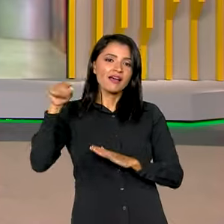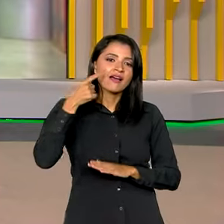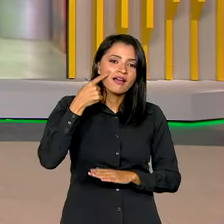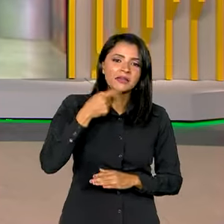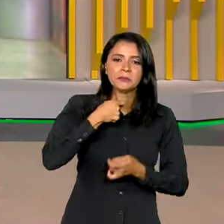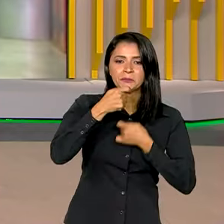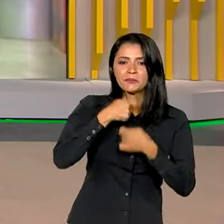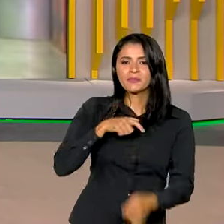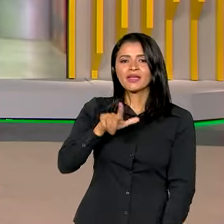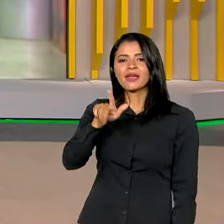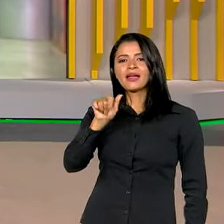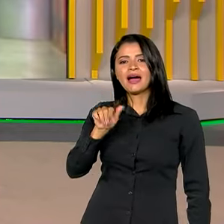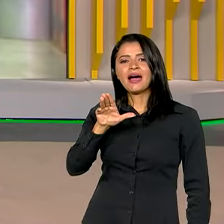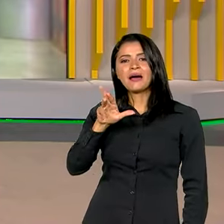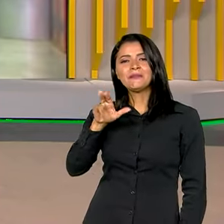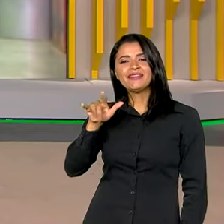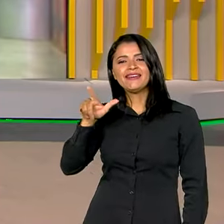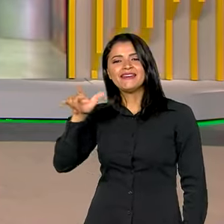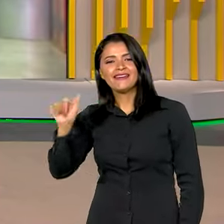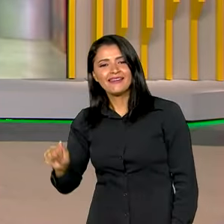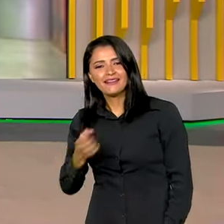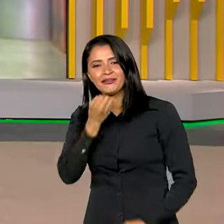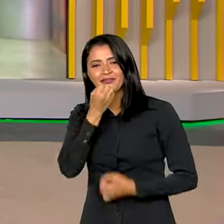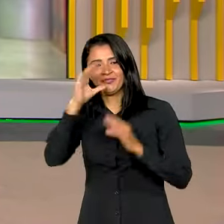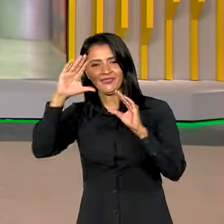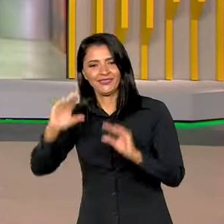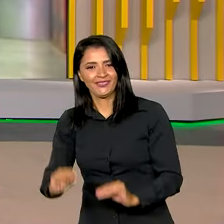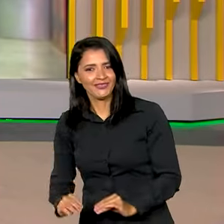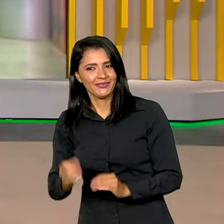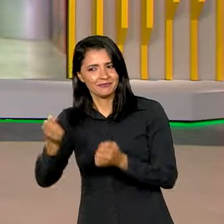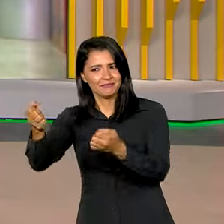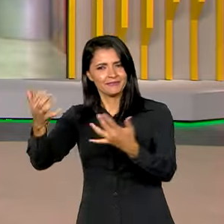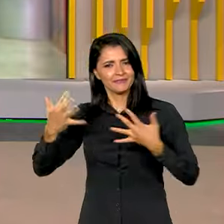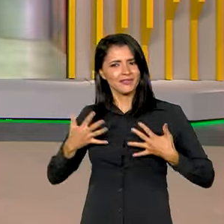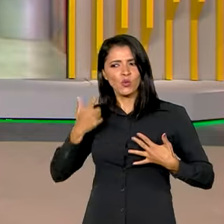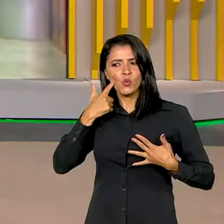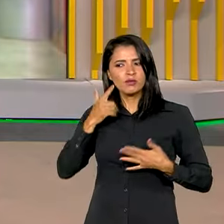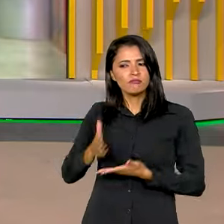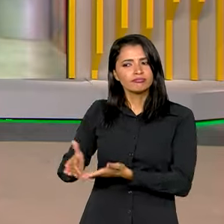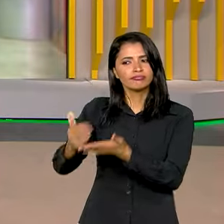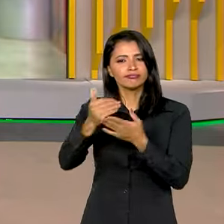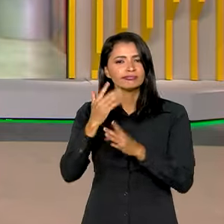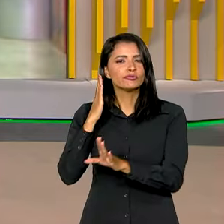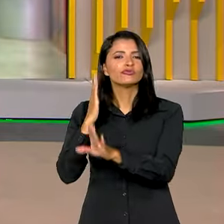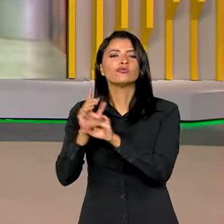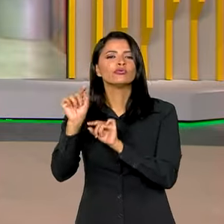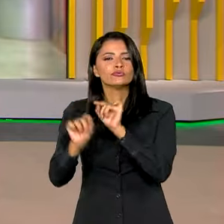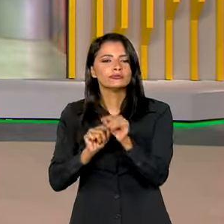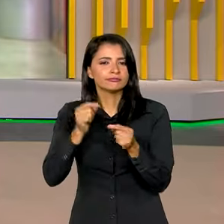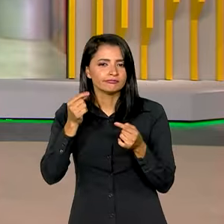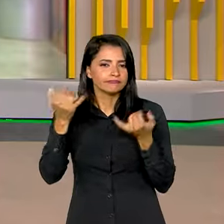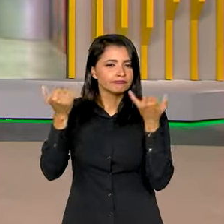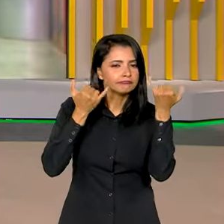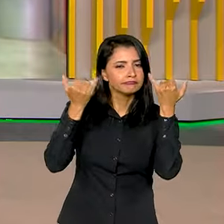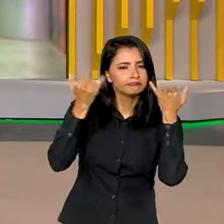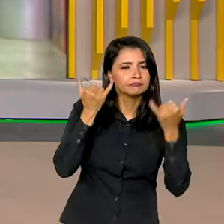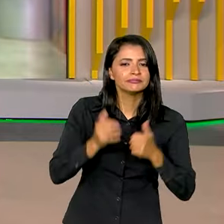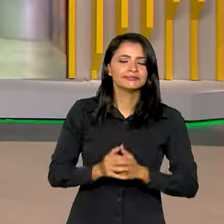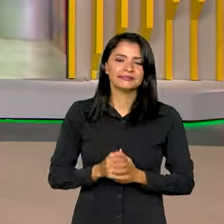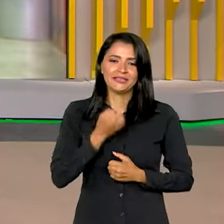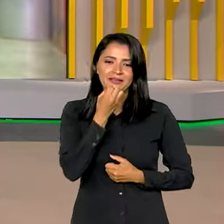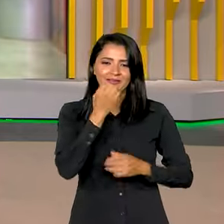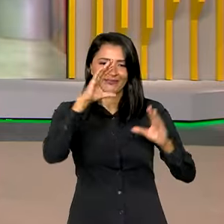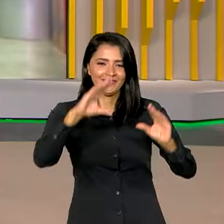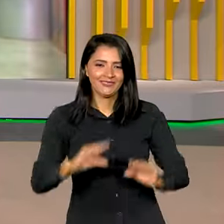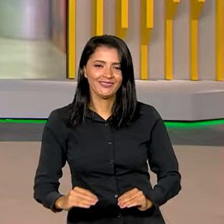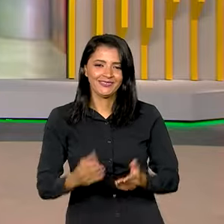Gabriela Noronha. Gabi, boa noite pra você, conta pra nós aí o que você apurou desse encontro. Boa noite, Roberto, uma